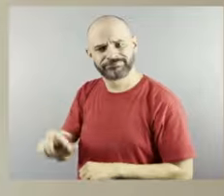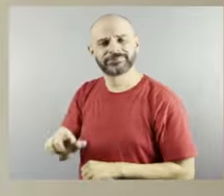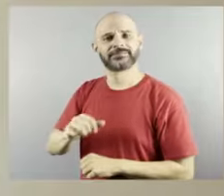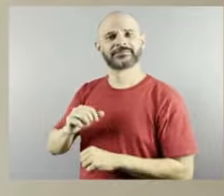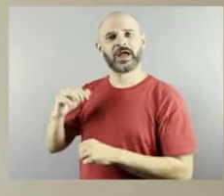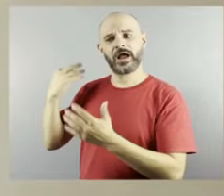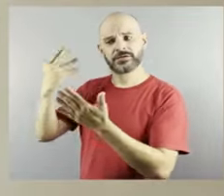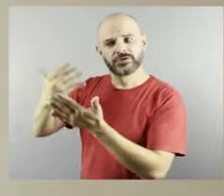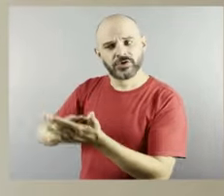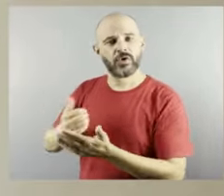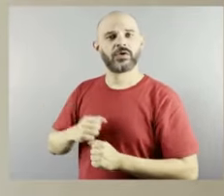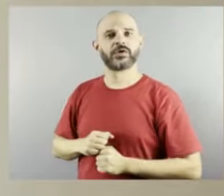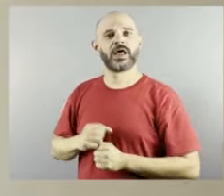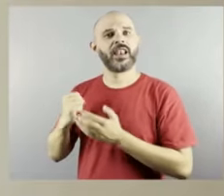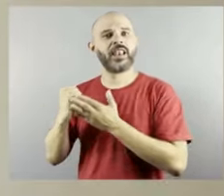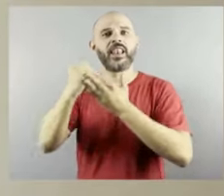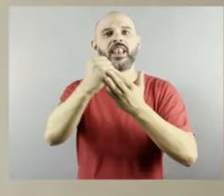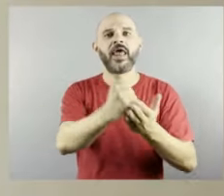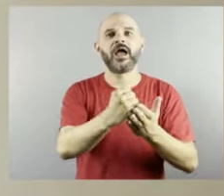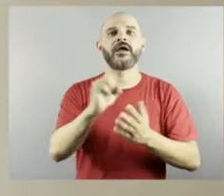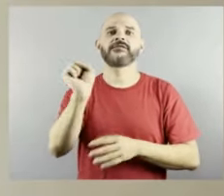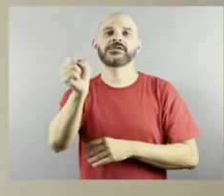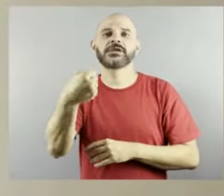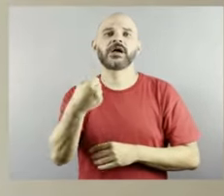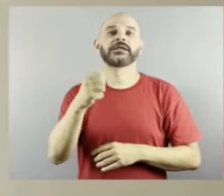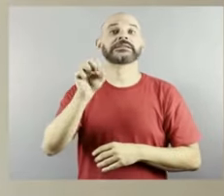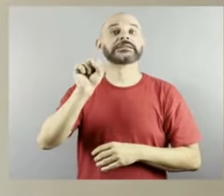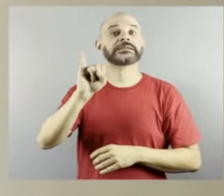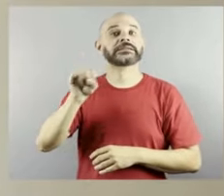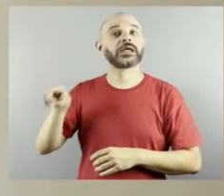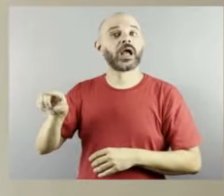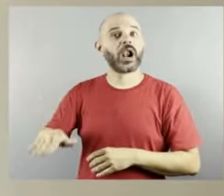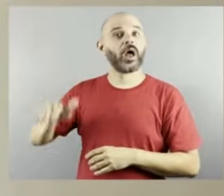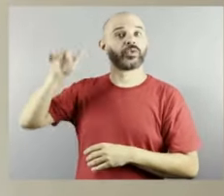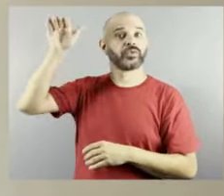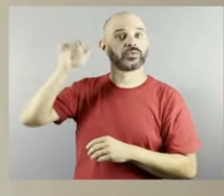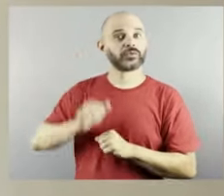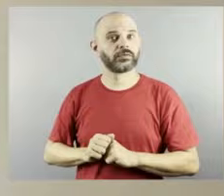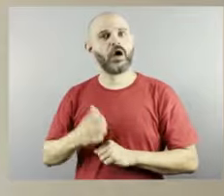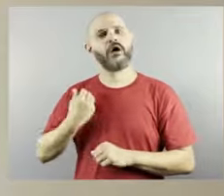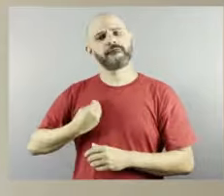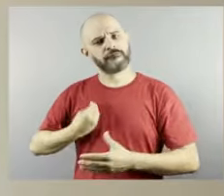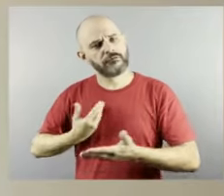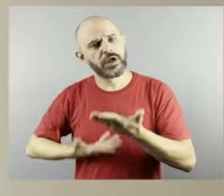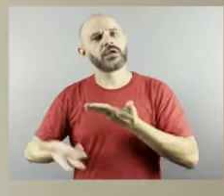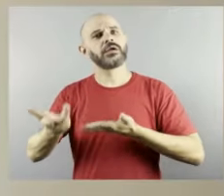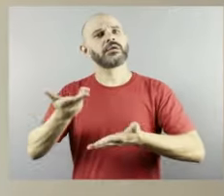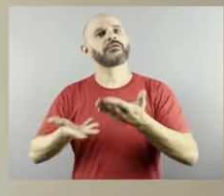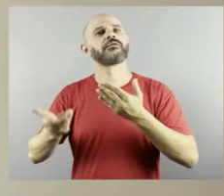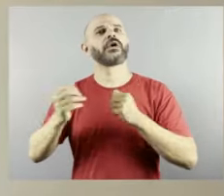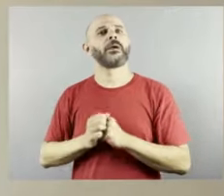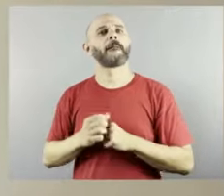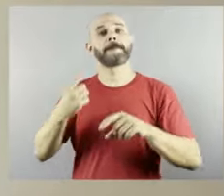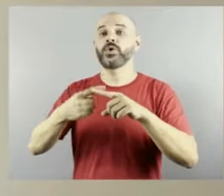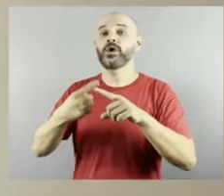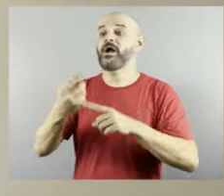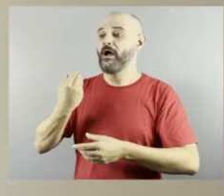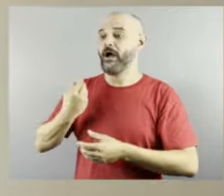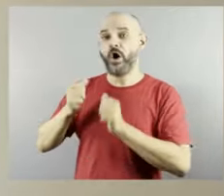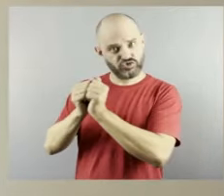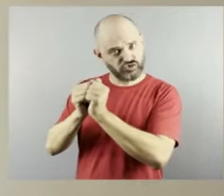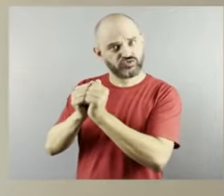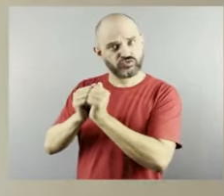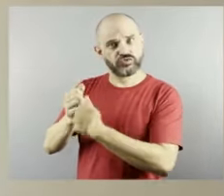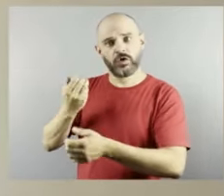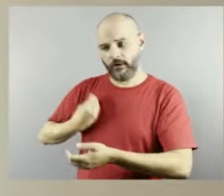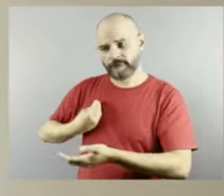adulto convide conviva porque é a convivência você conhece as pessoas quando você está verdadeiramente com elas